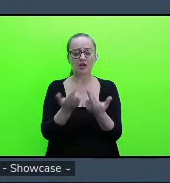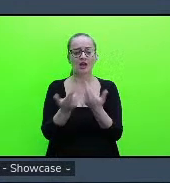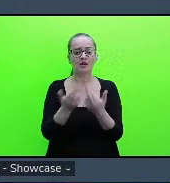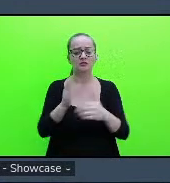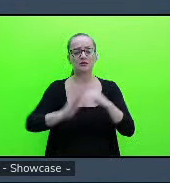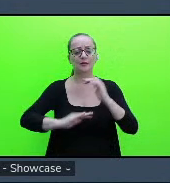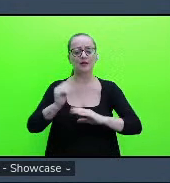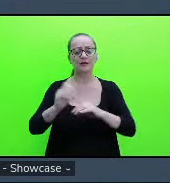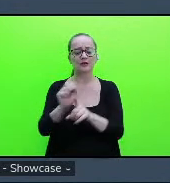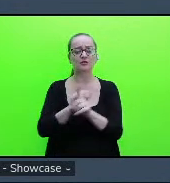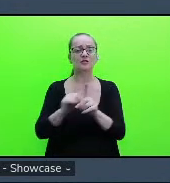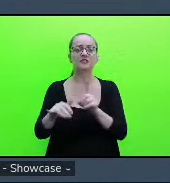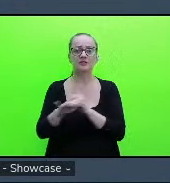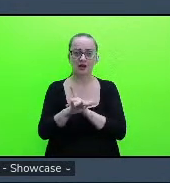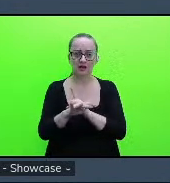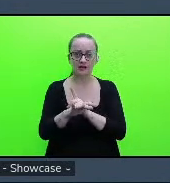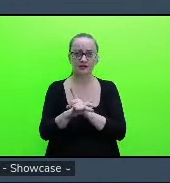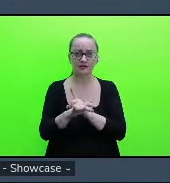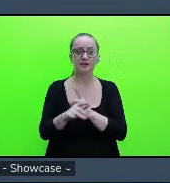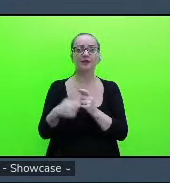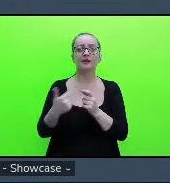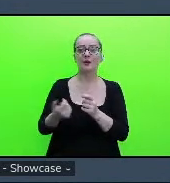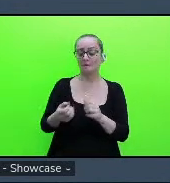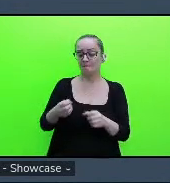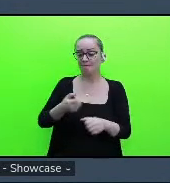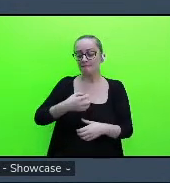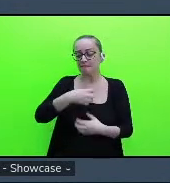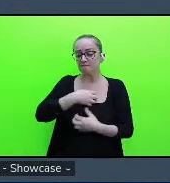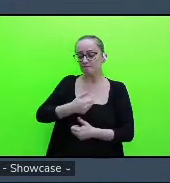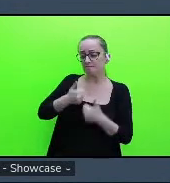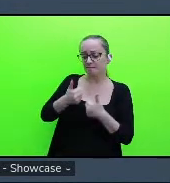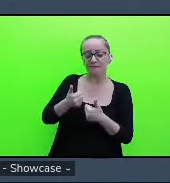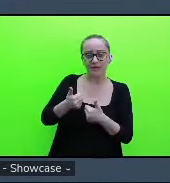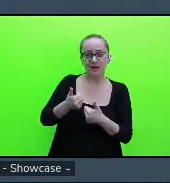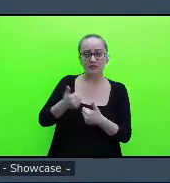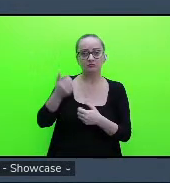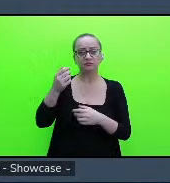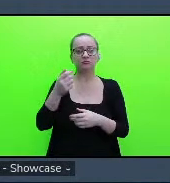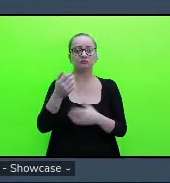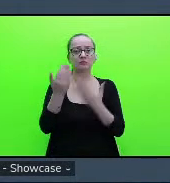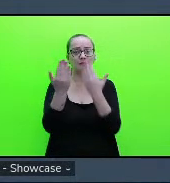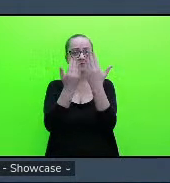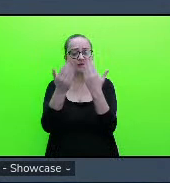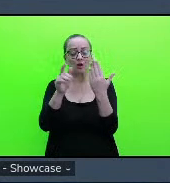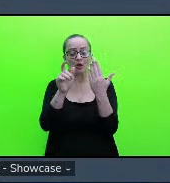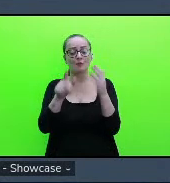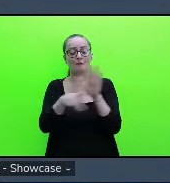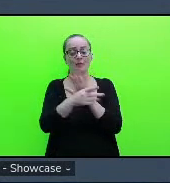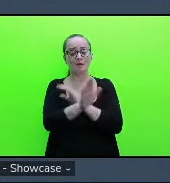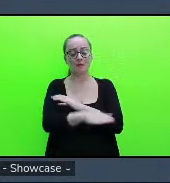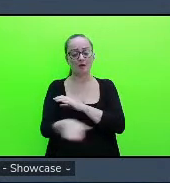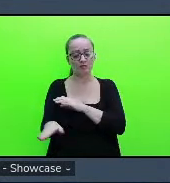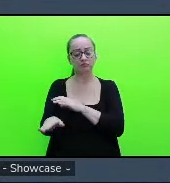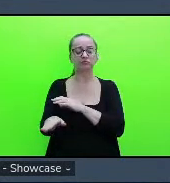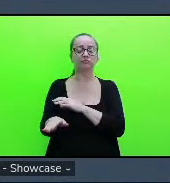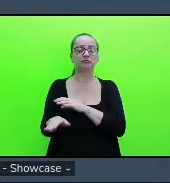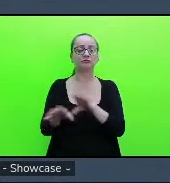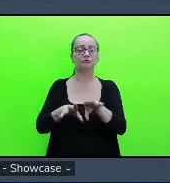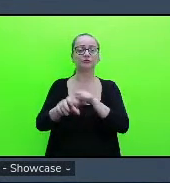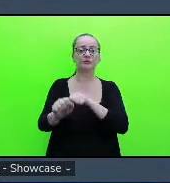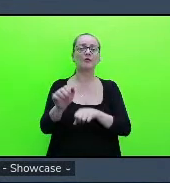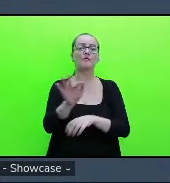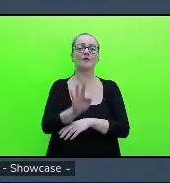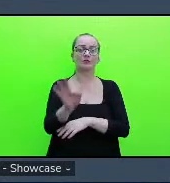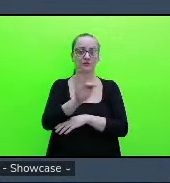sociais e o bem-estar psicológico dos estudantes de graduação de ensino superior.